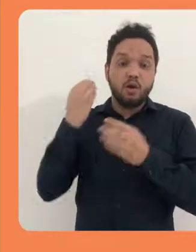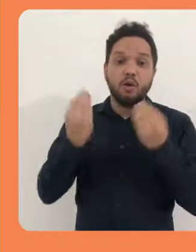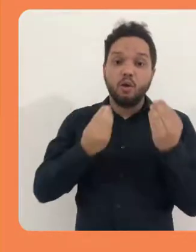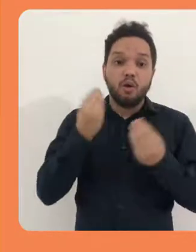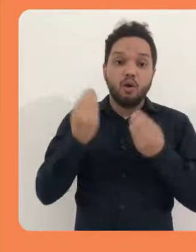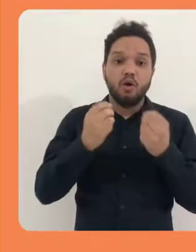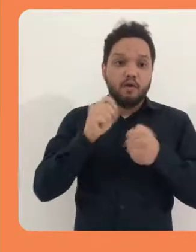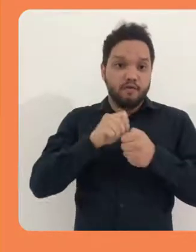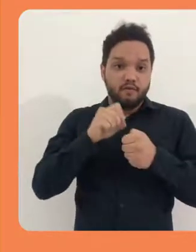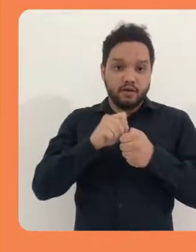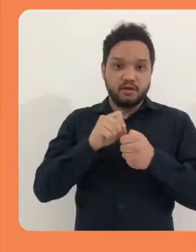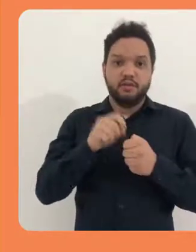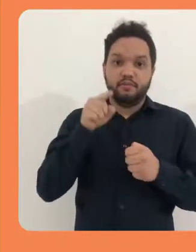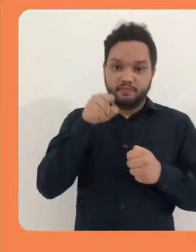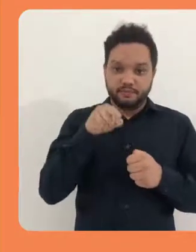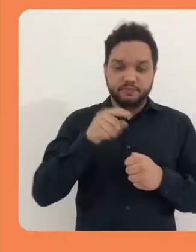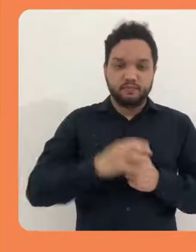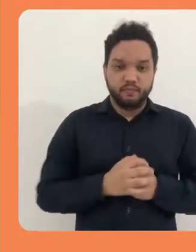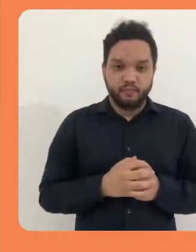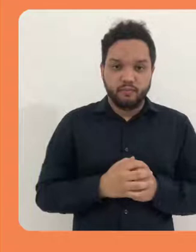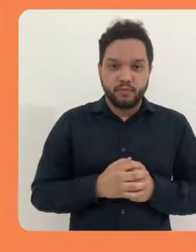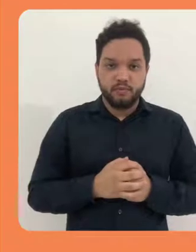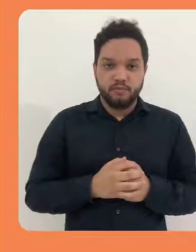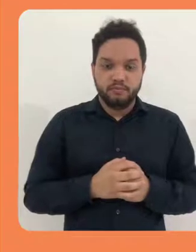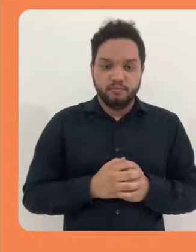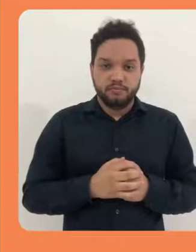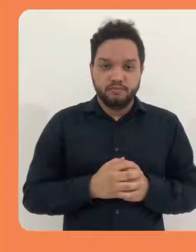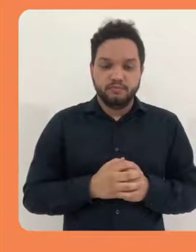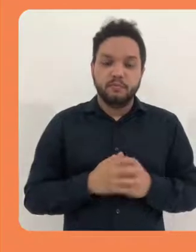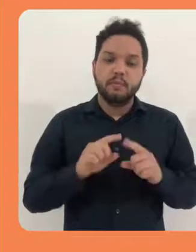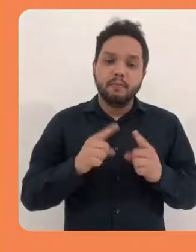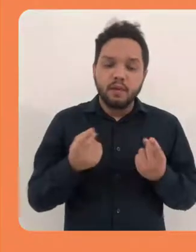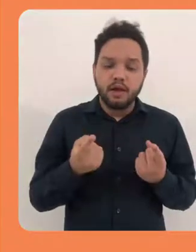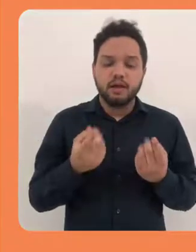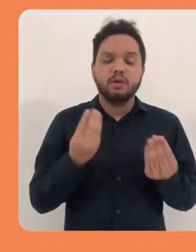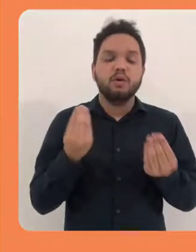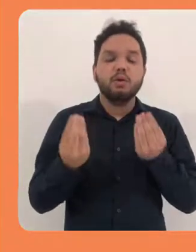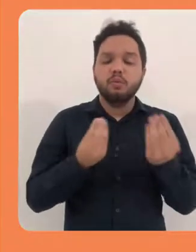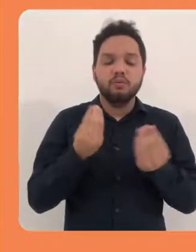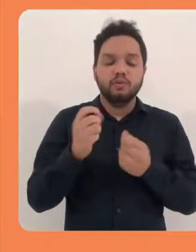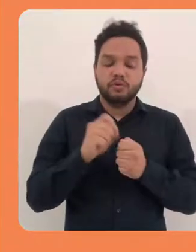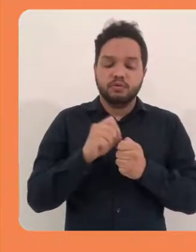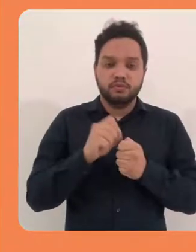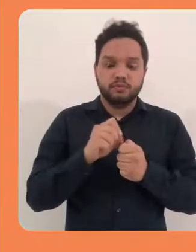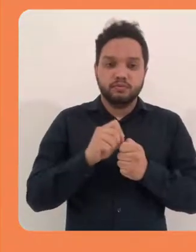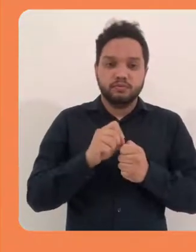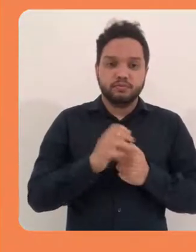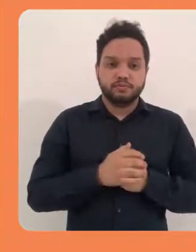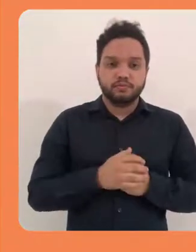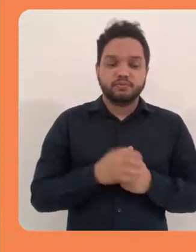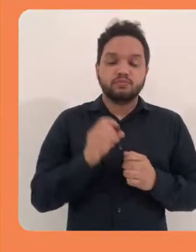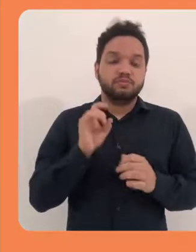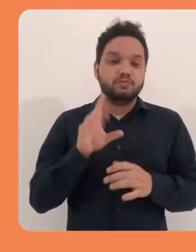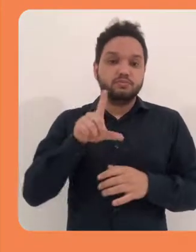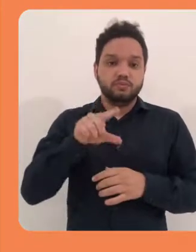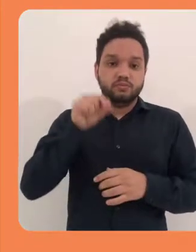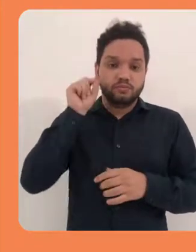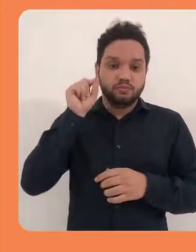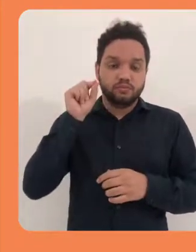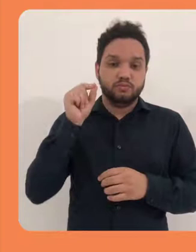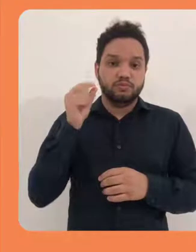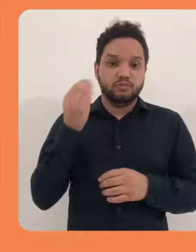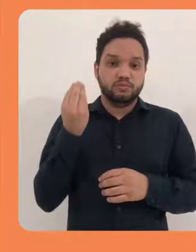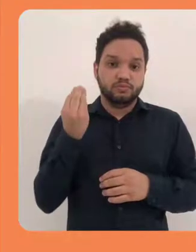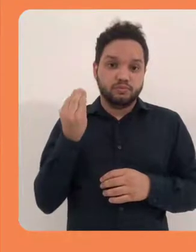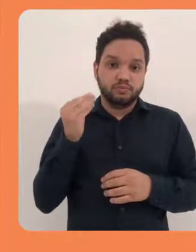Se você ainda não sabe como incluir um vídeo interativo, procure nos vídeos anteriores como chegamos até essa tela.